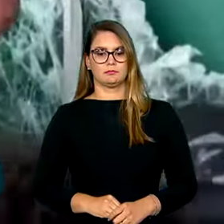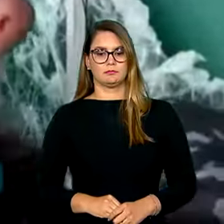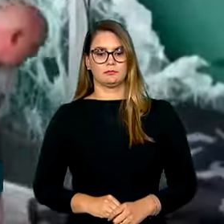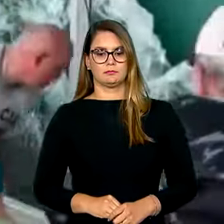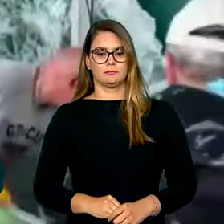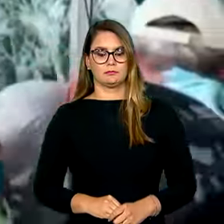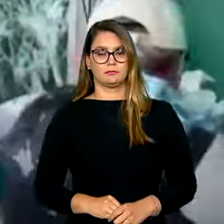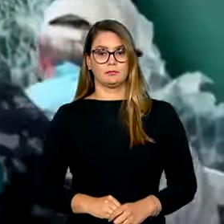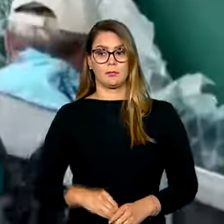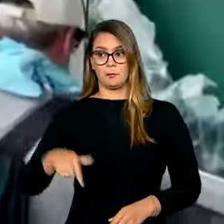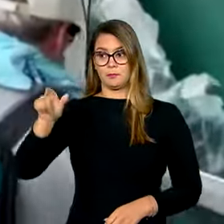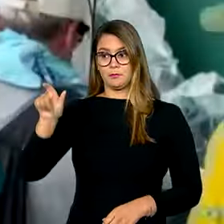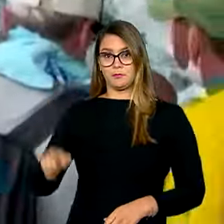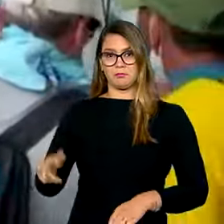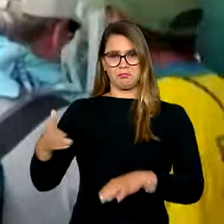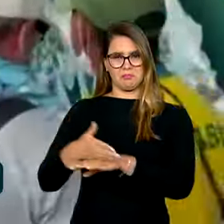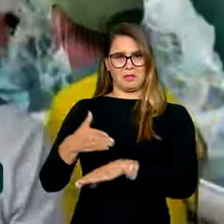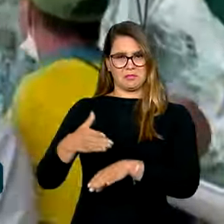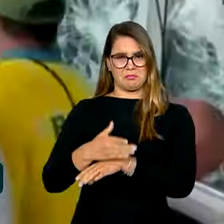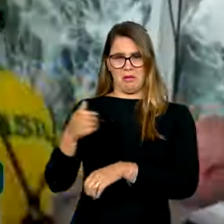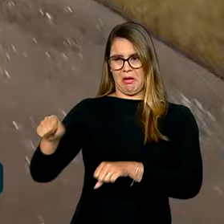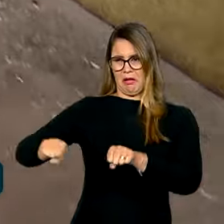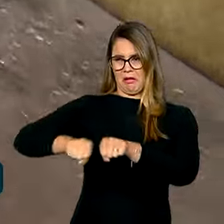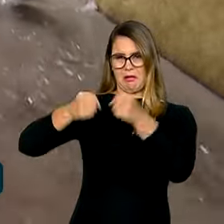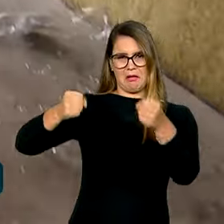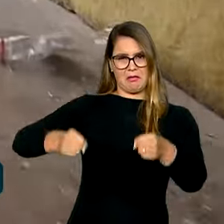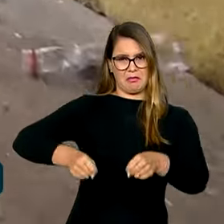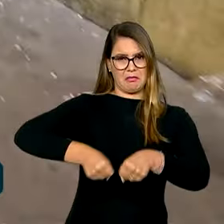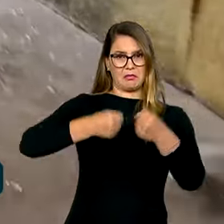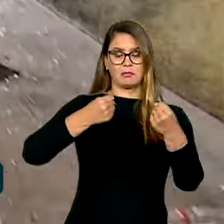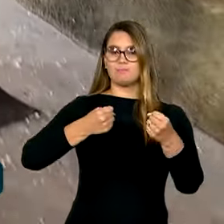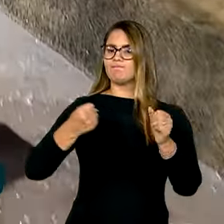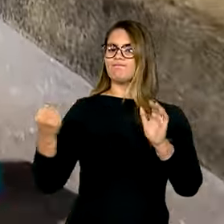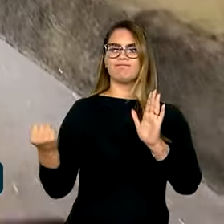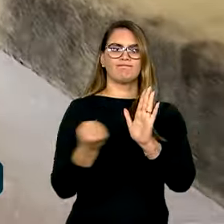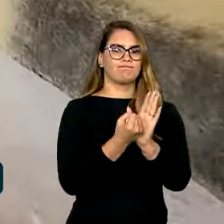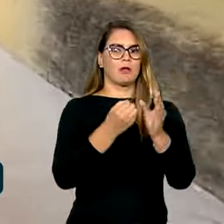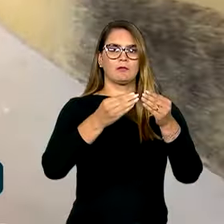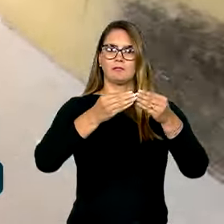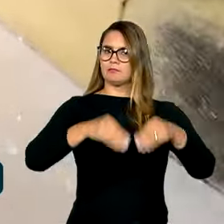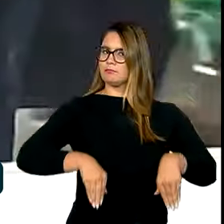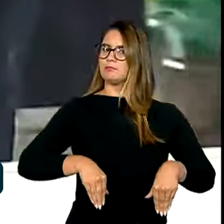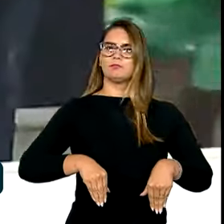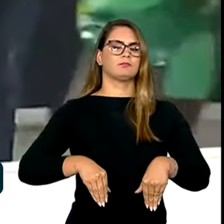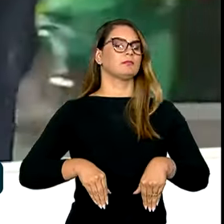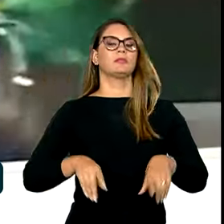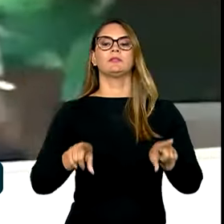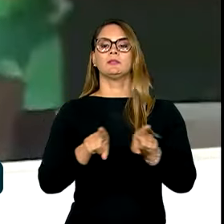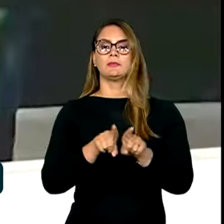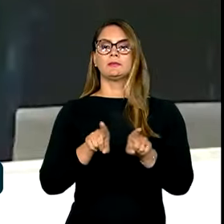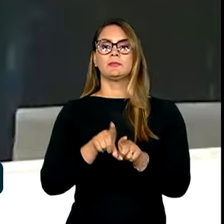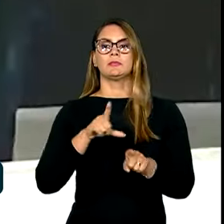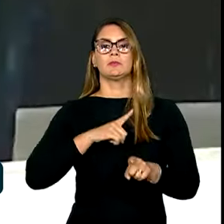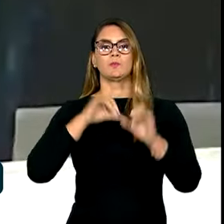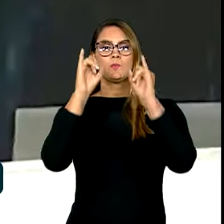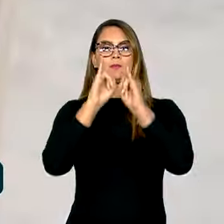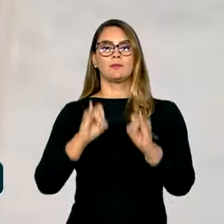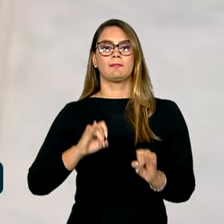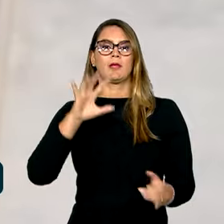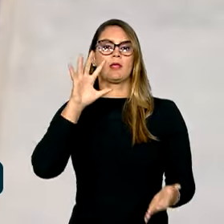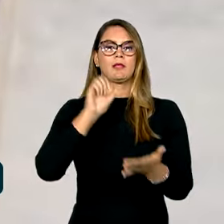Quem participou do quebra-quebra na esplanada deixou mais que um rastro de destruição. Deixou também sua imagem